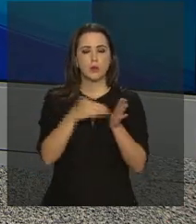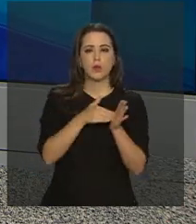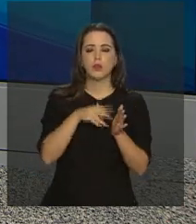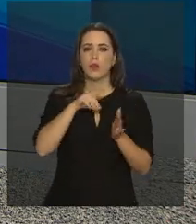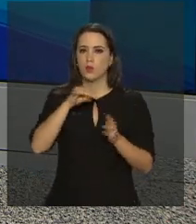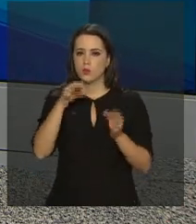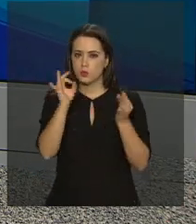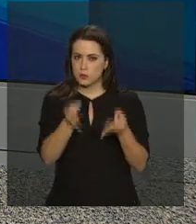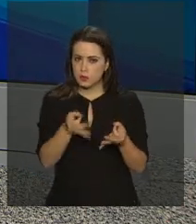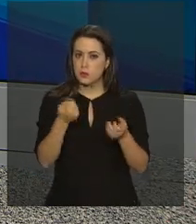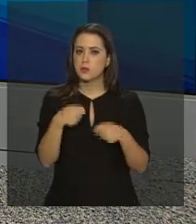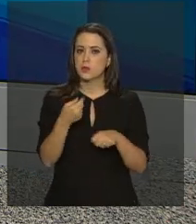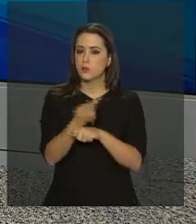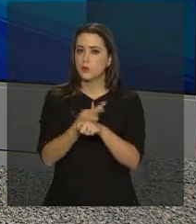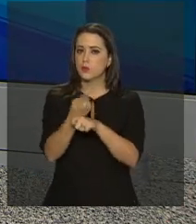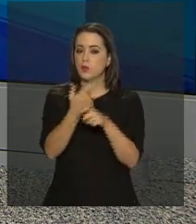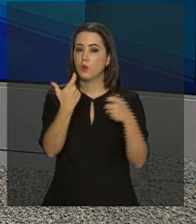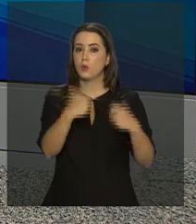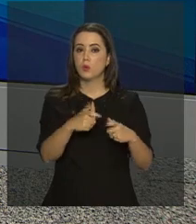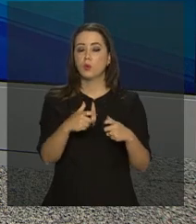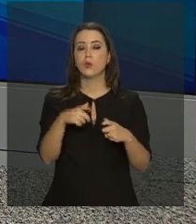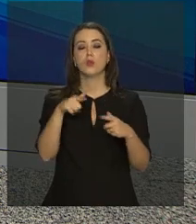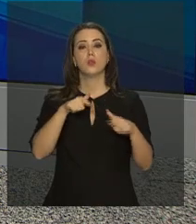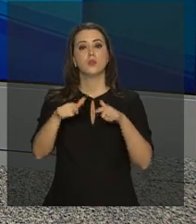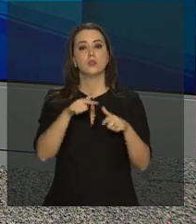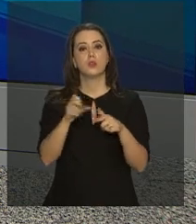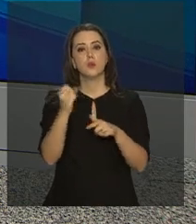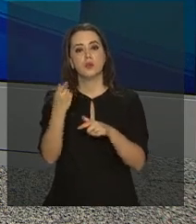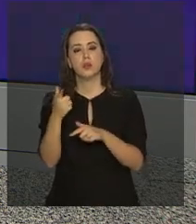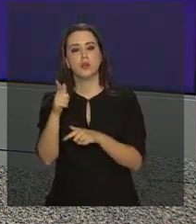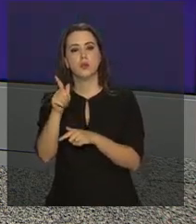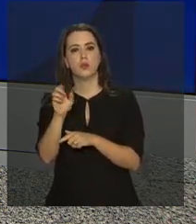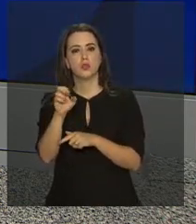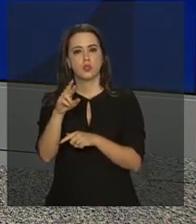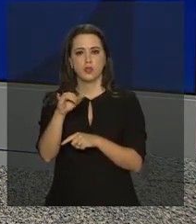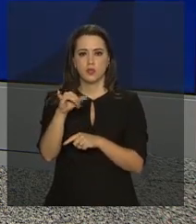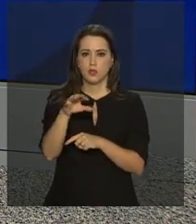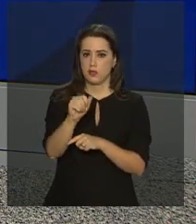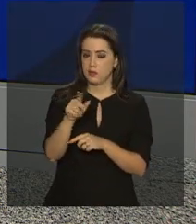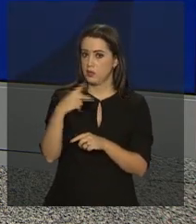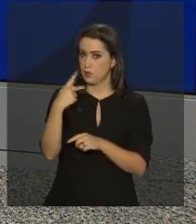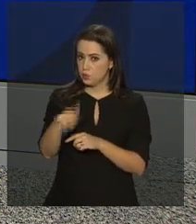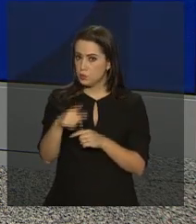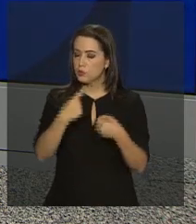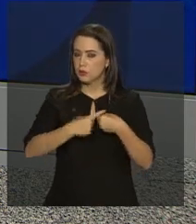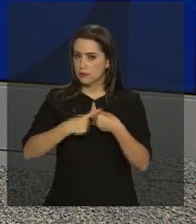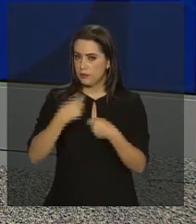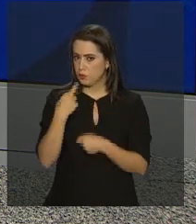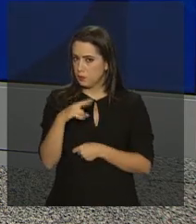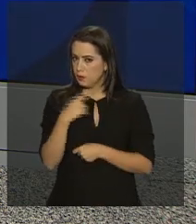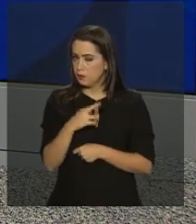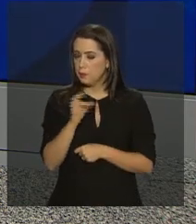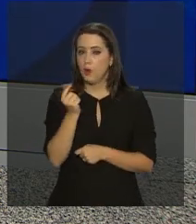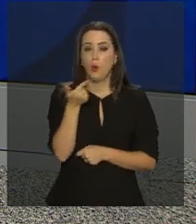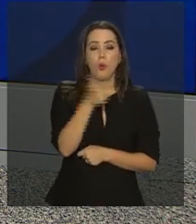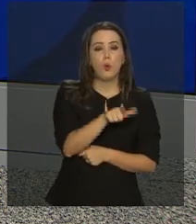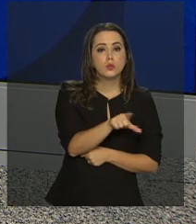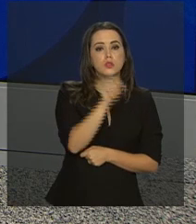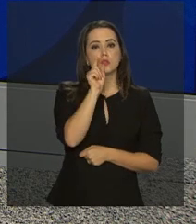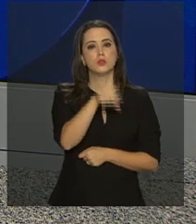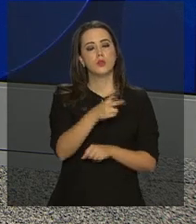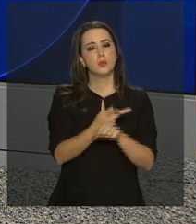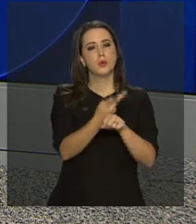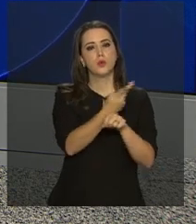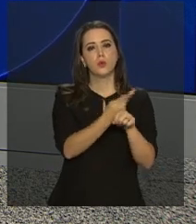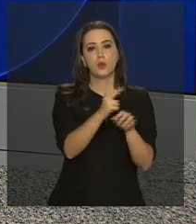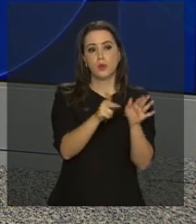procurar as superintendências do trabalho ou as gerências do trabalho da sua cidade para fazer a reclamação. Uma outra opção é buscar